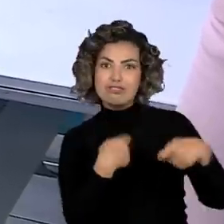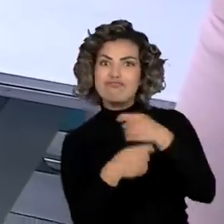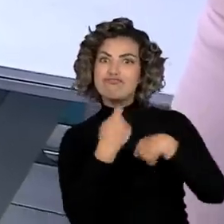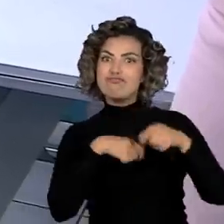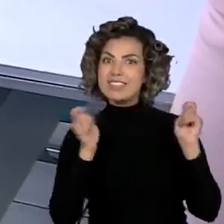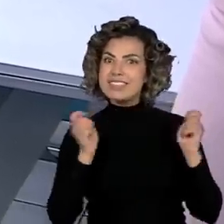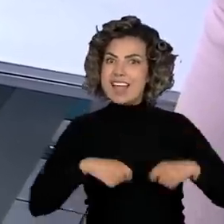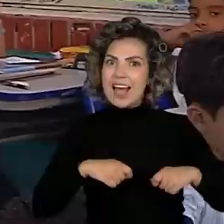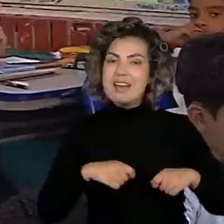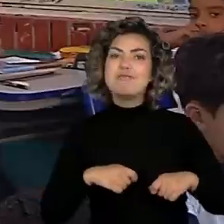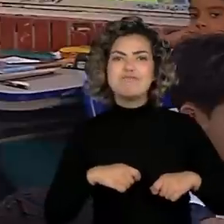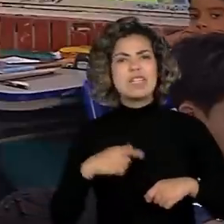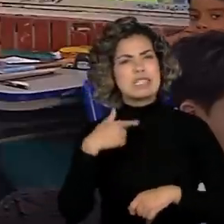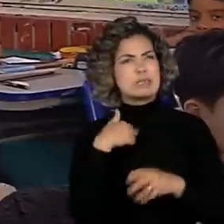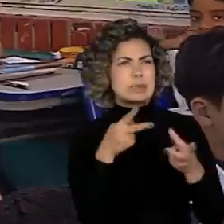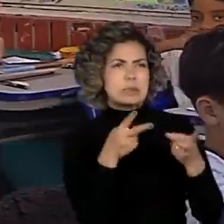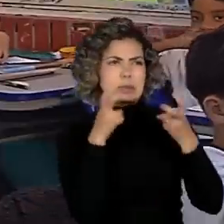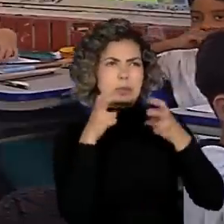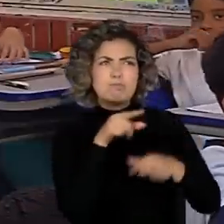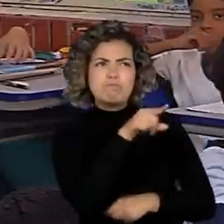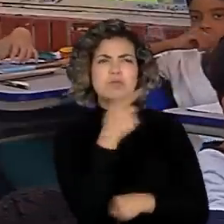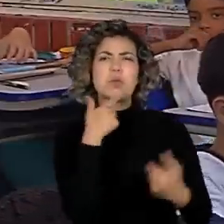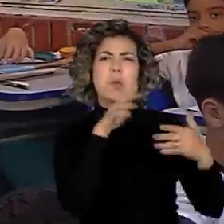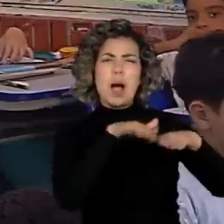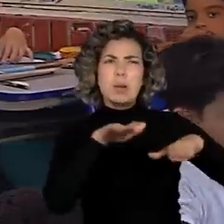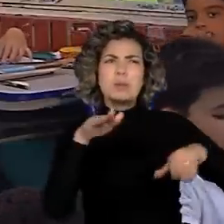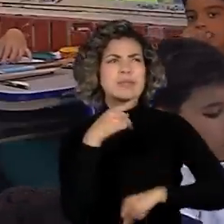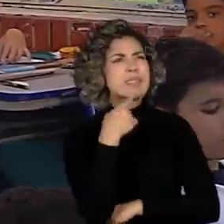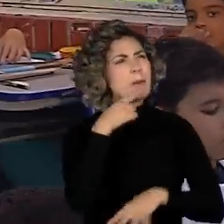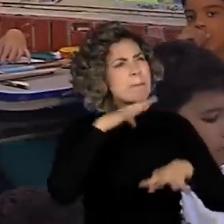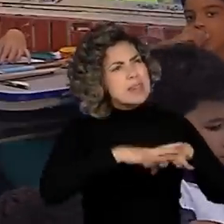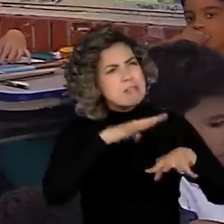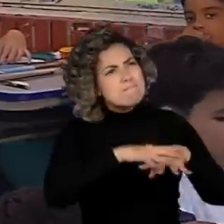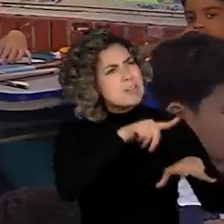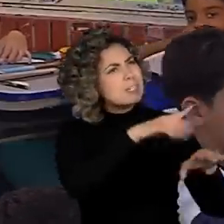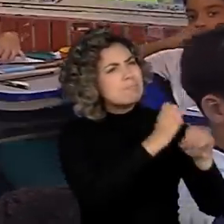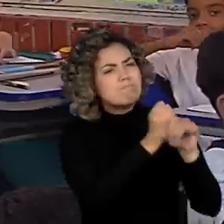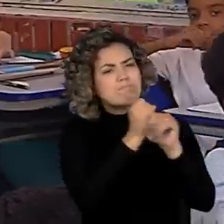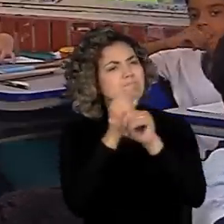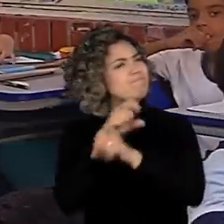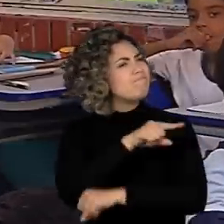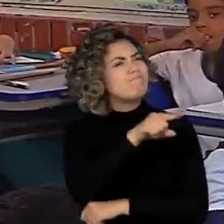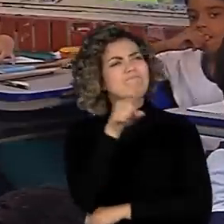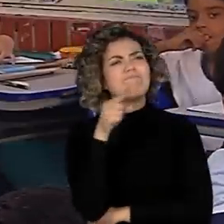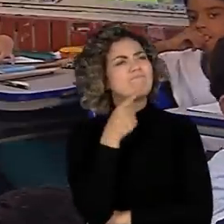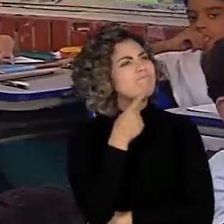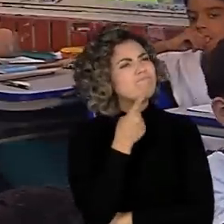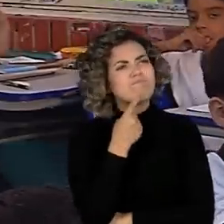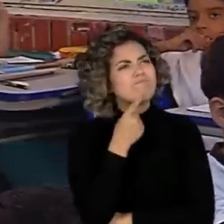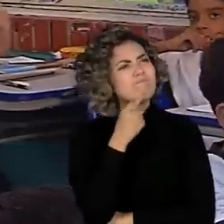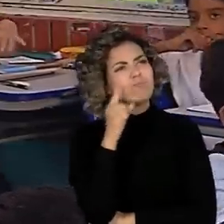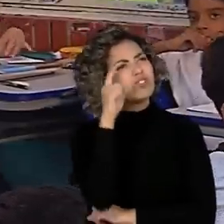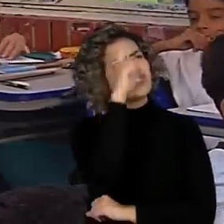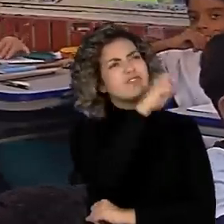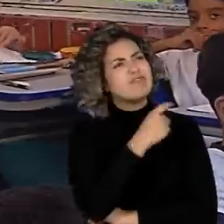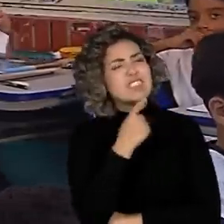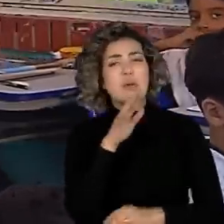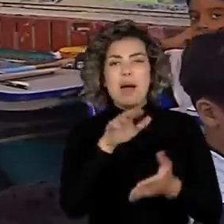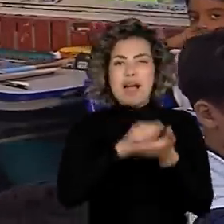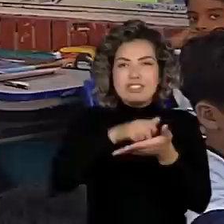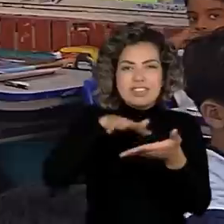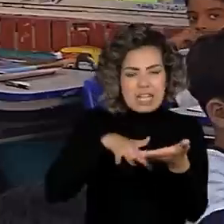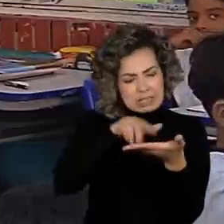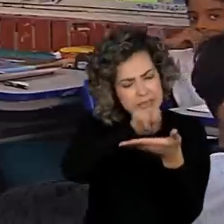Nós vimos que eles tinham muitas dificuldades em trabalhar matemática. Só que muitas das vezes eram em atividades em caderno, nos